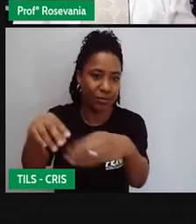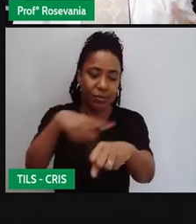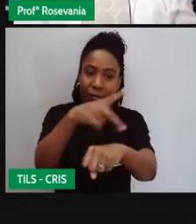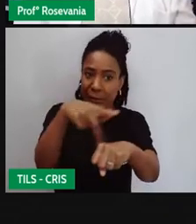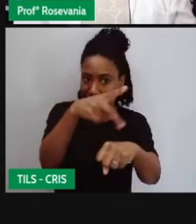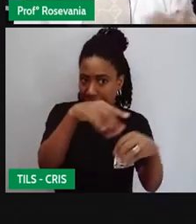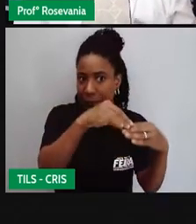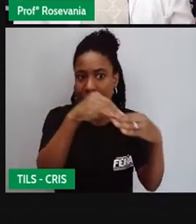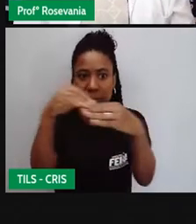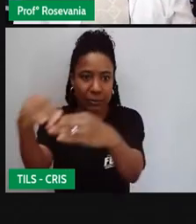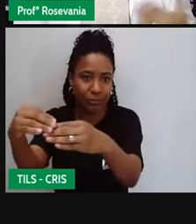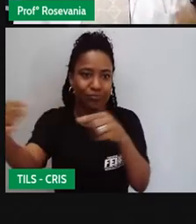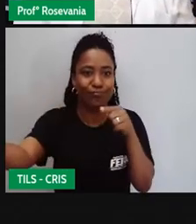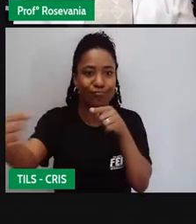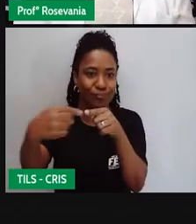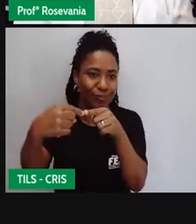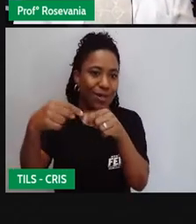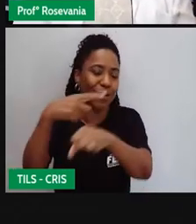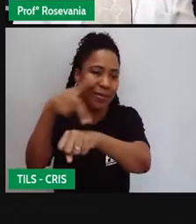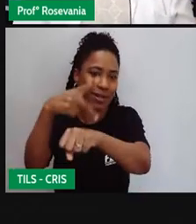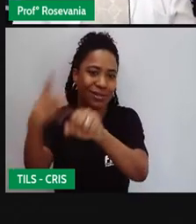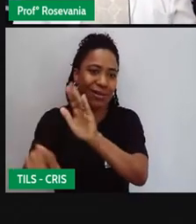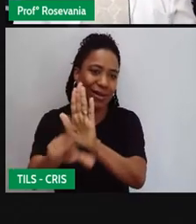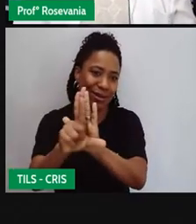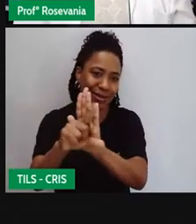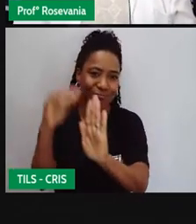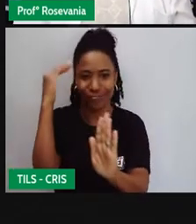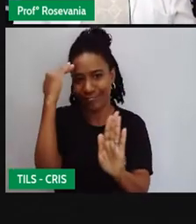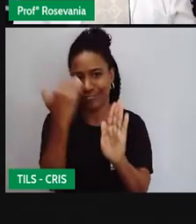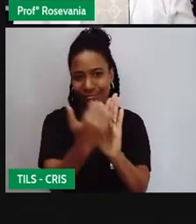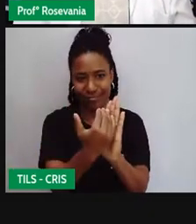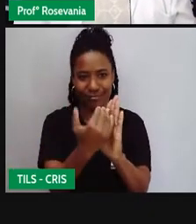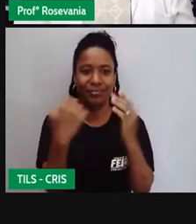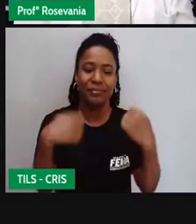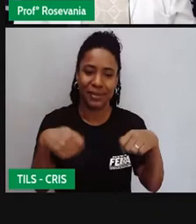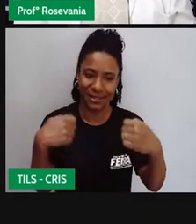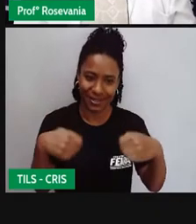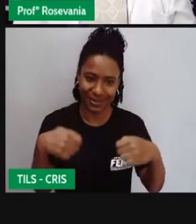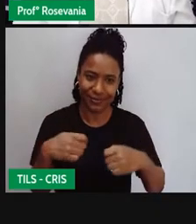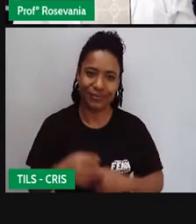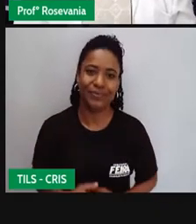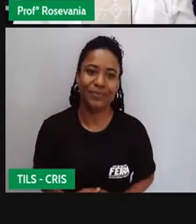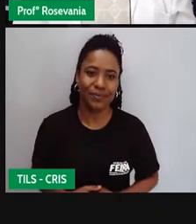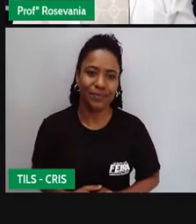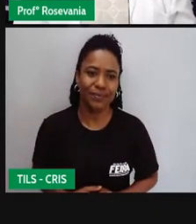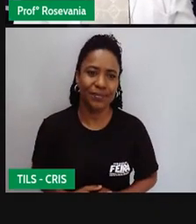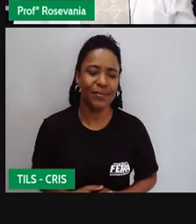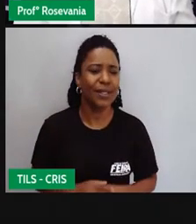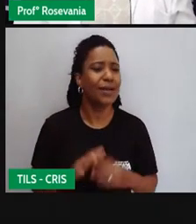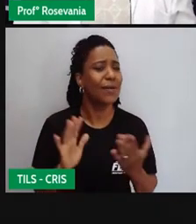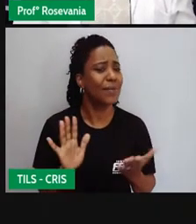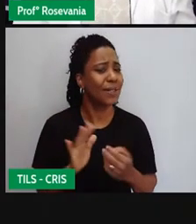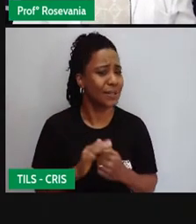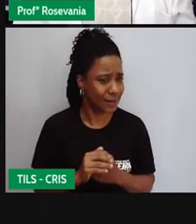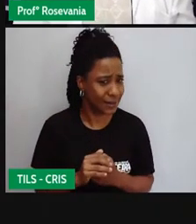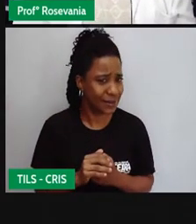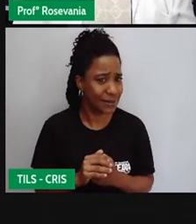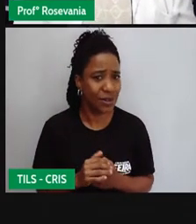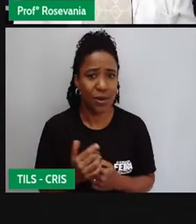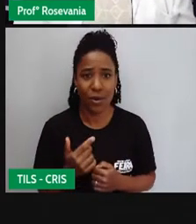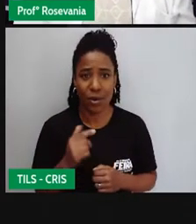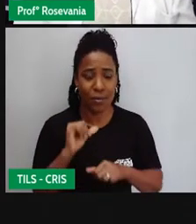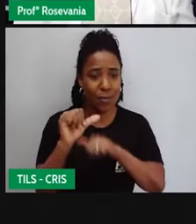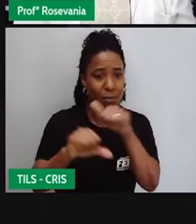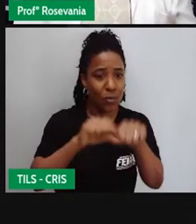exigências dos países para os quais nós estamos nos propondo vender. Bom, mas aí, né? Essas